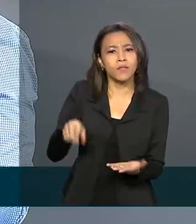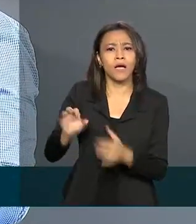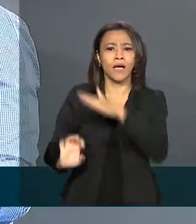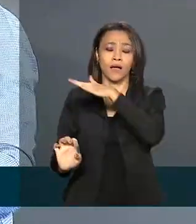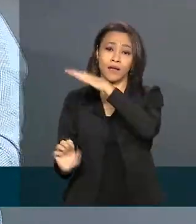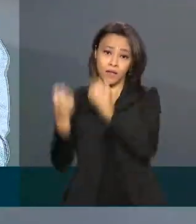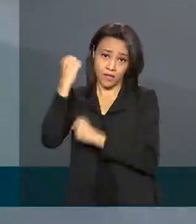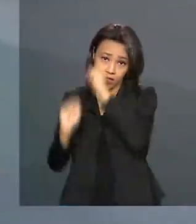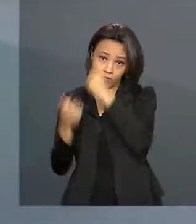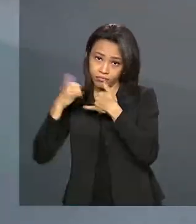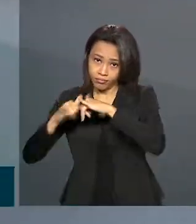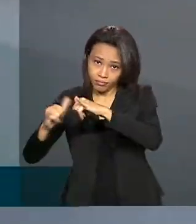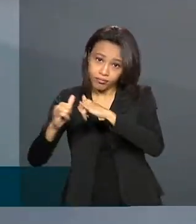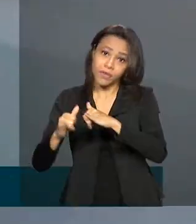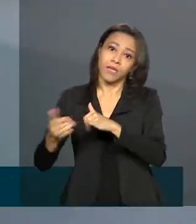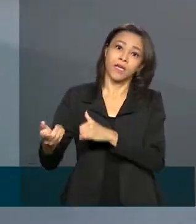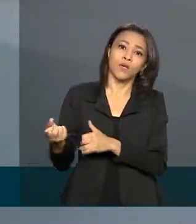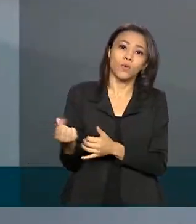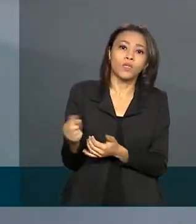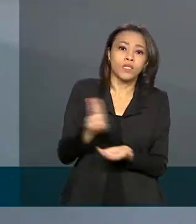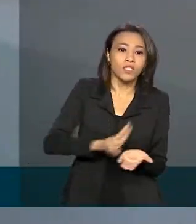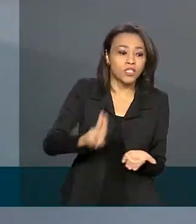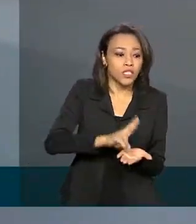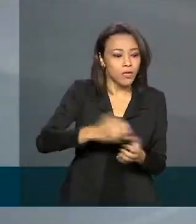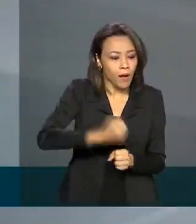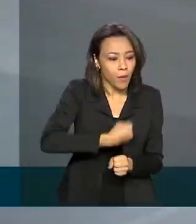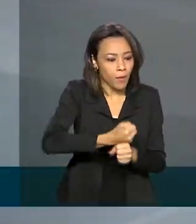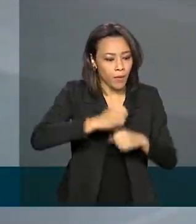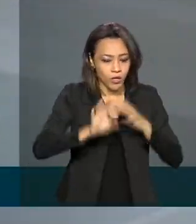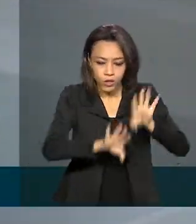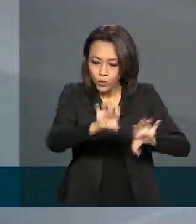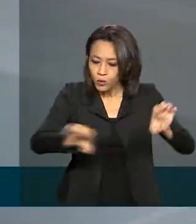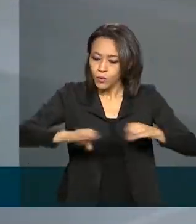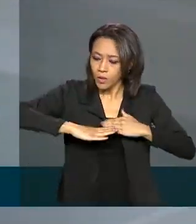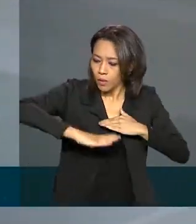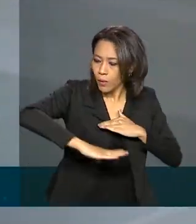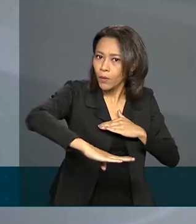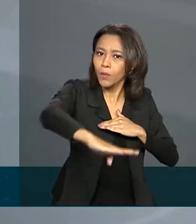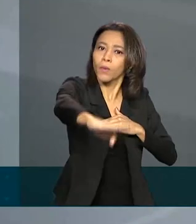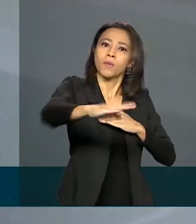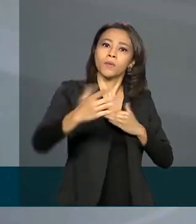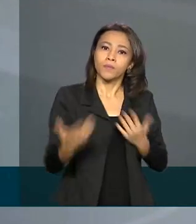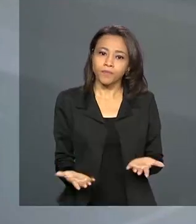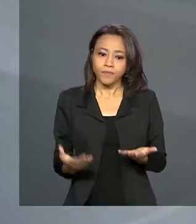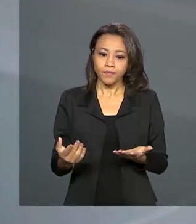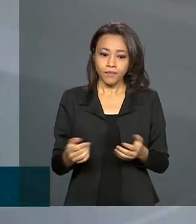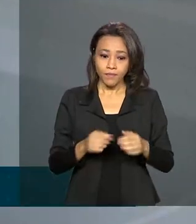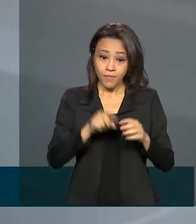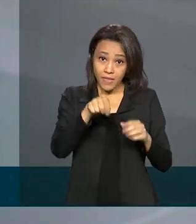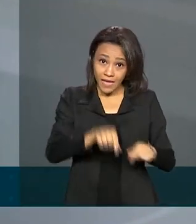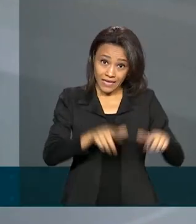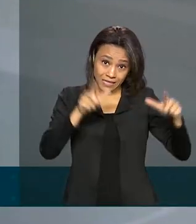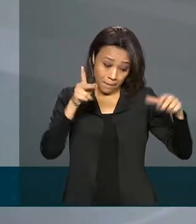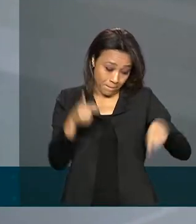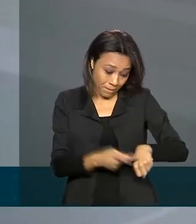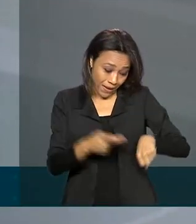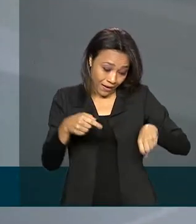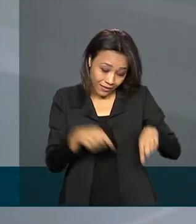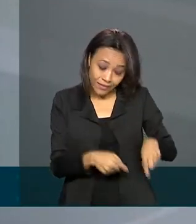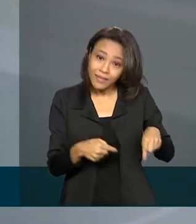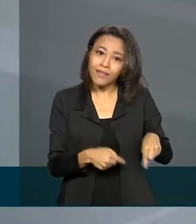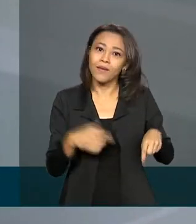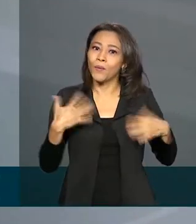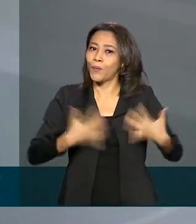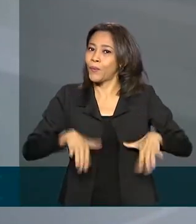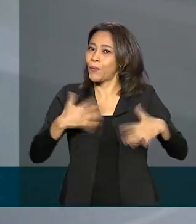estruturantes. E do que a gente está falando? Nós estamos falando de legado. Itaipu, a pedra que canta, tem gerado